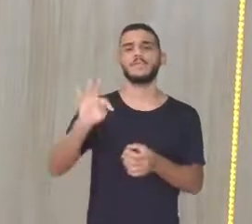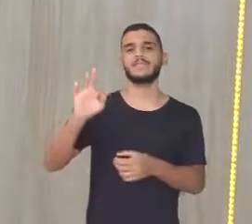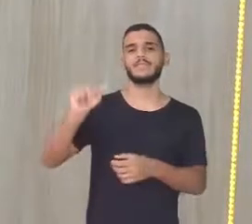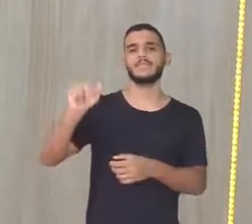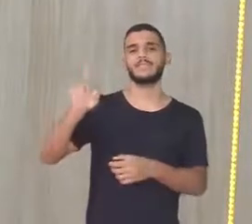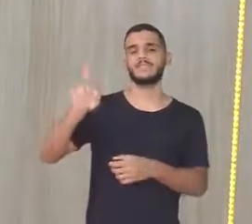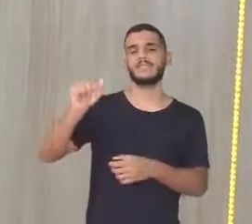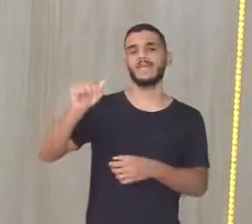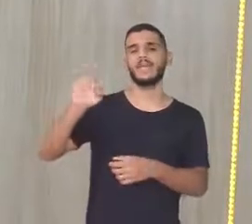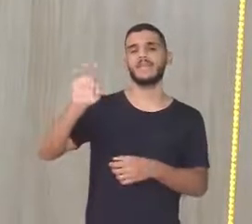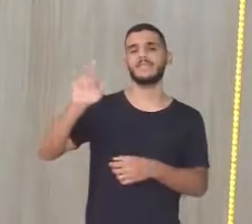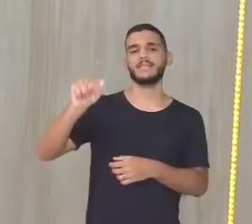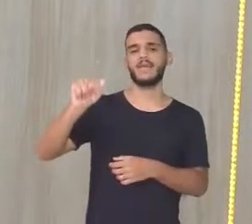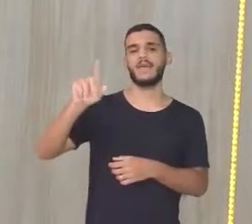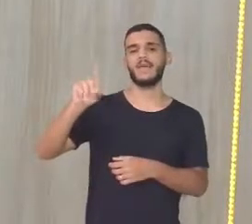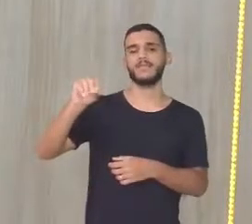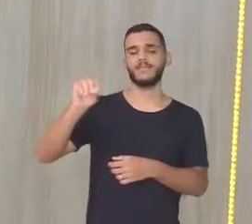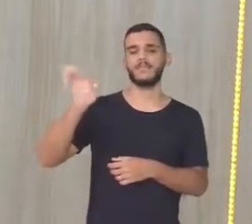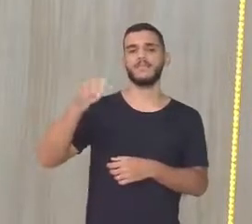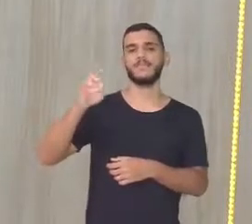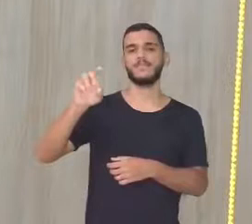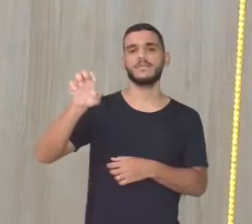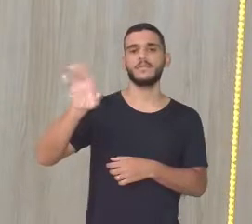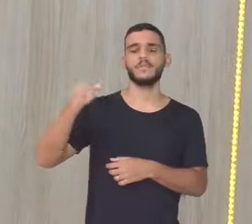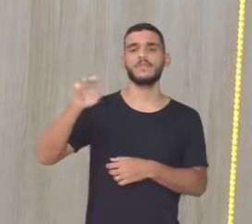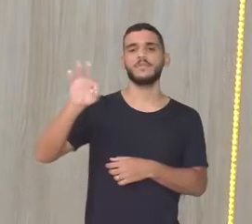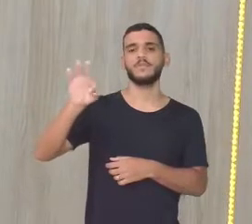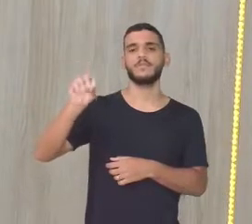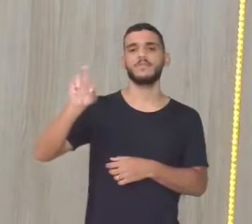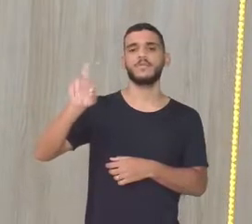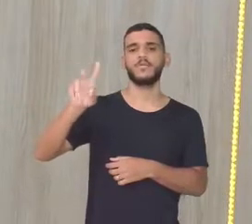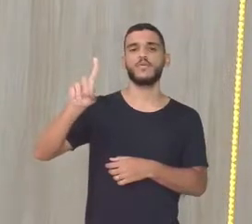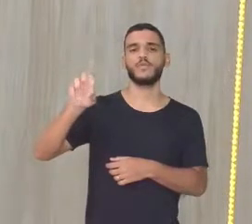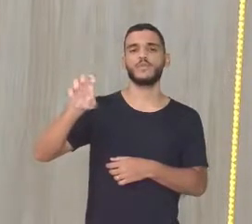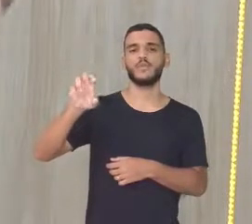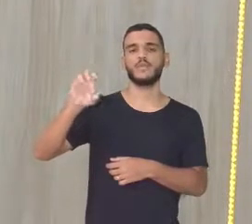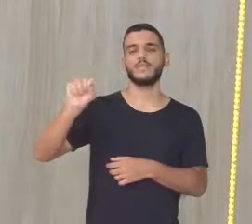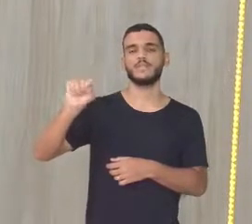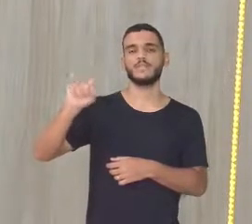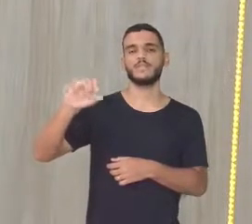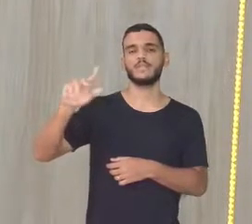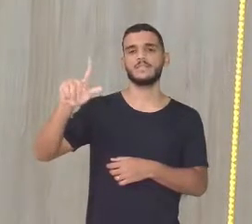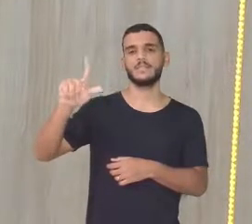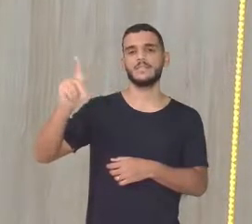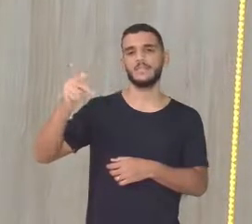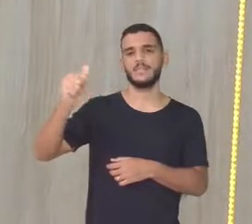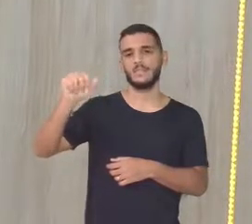Quase não se tem Com raríssimas exceções Dois autores Jobson de Arruda E